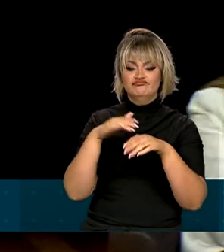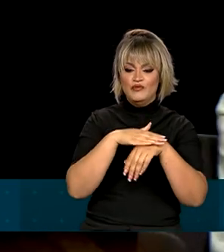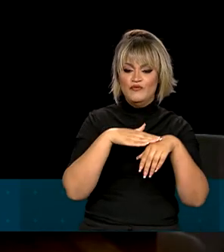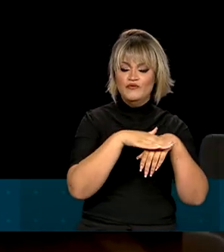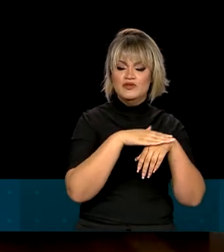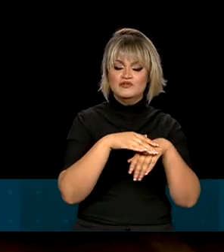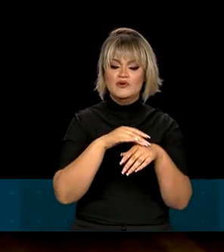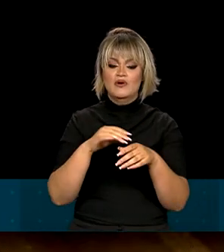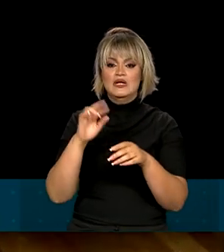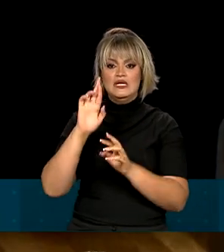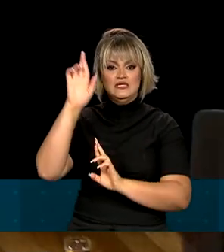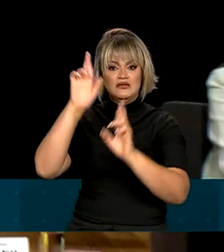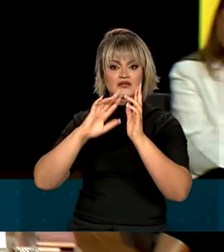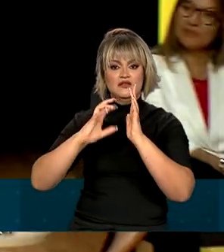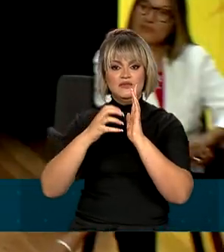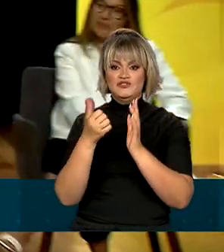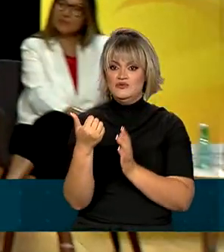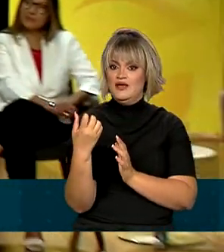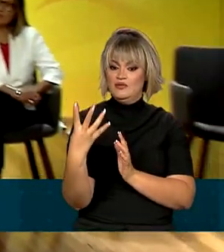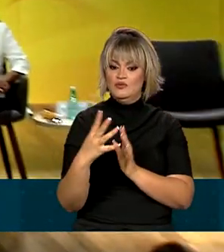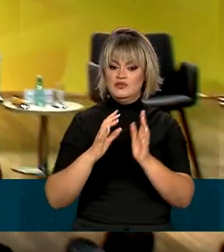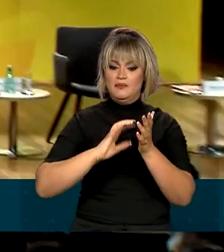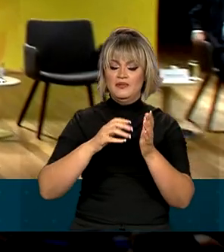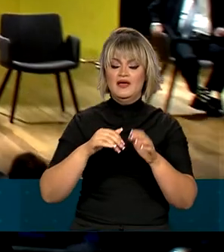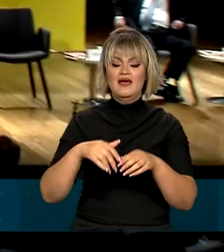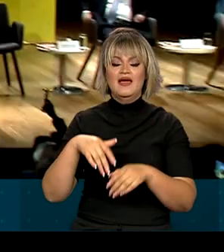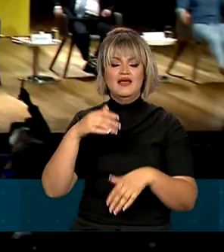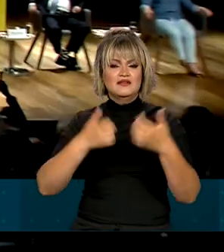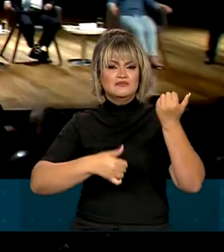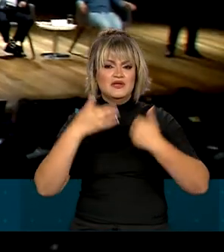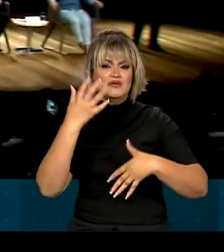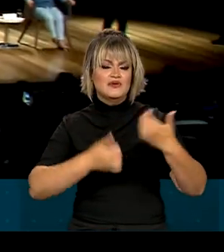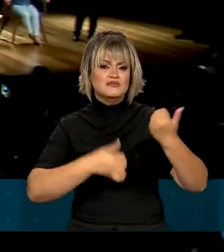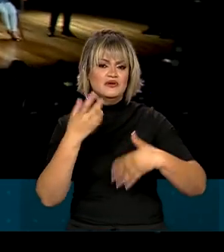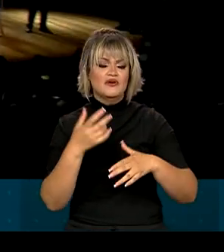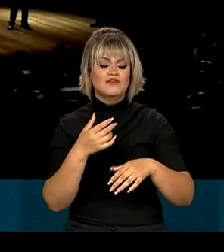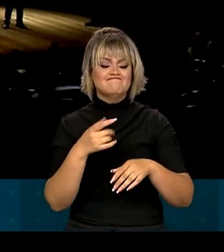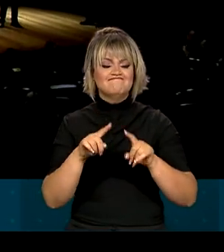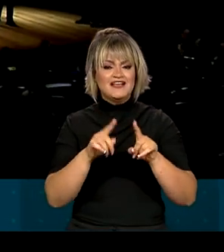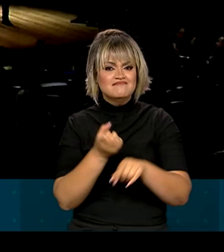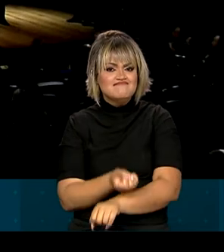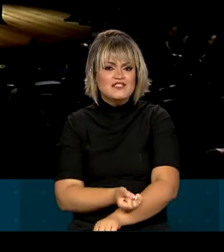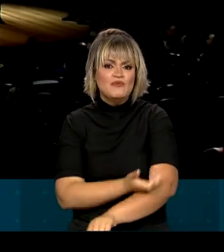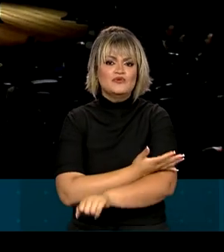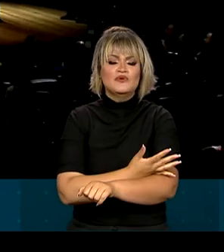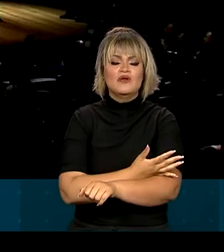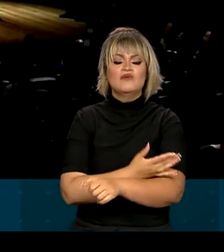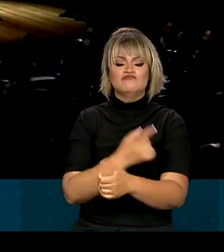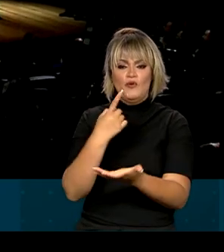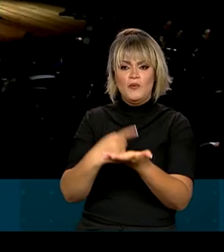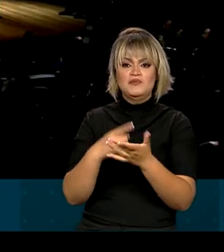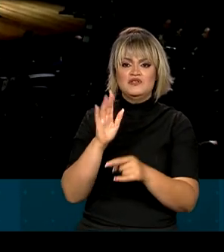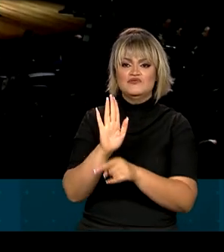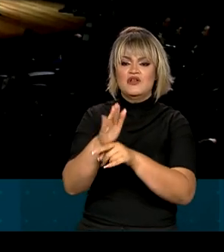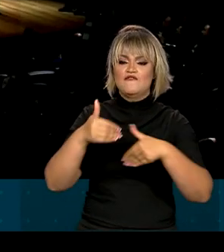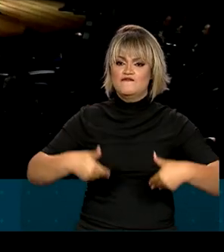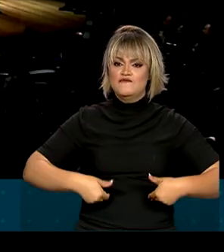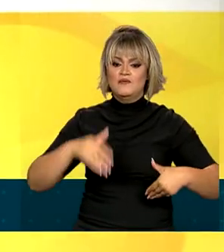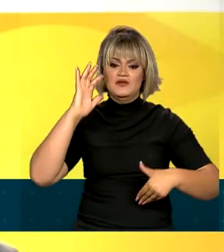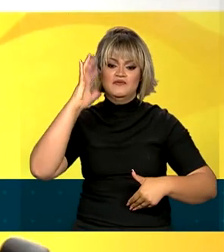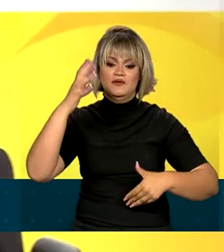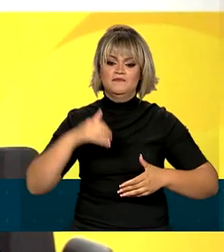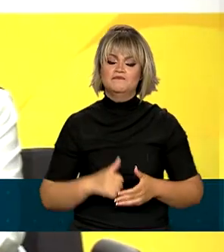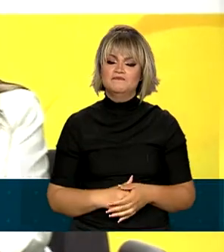14 partidos e durante o discurso se emocionou ao falar sobre o compromisso que terá com o combate à fome no país.